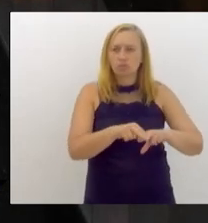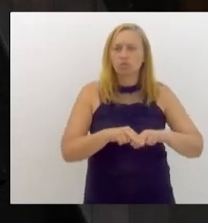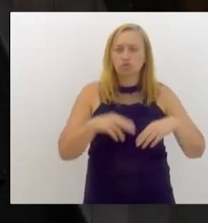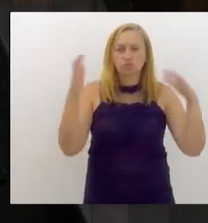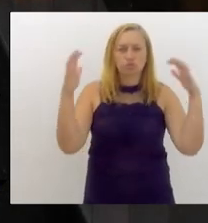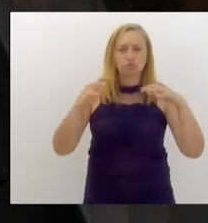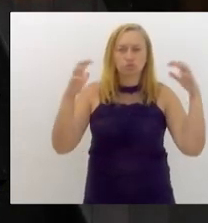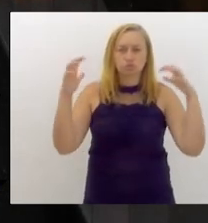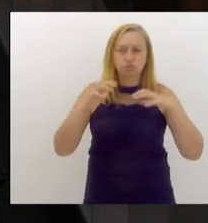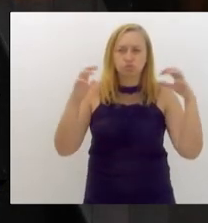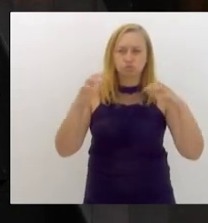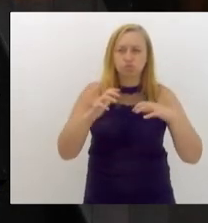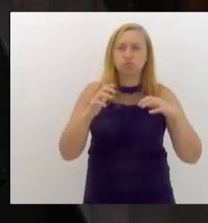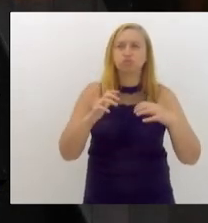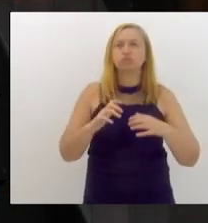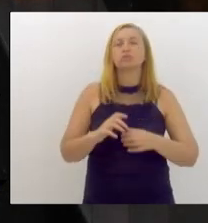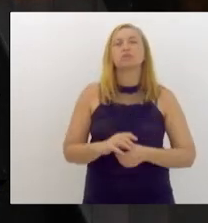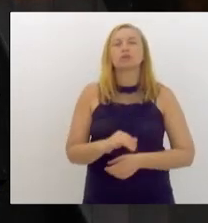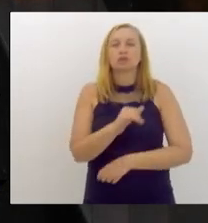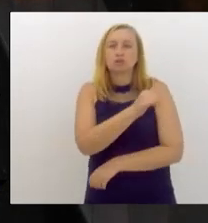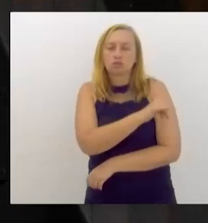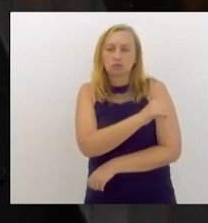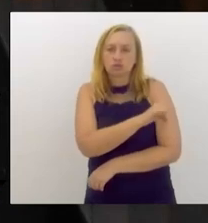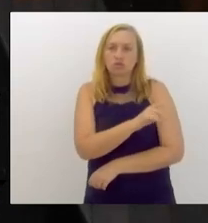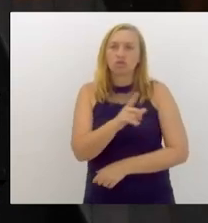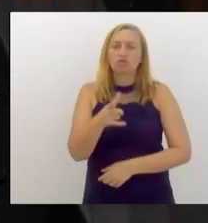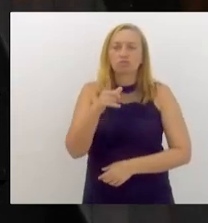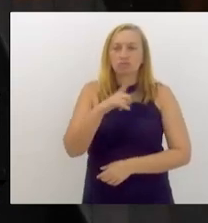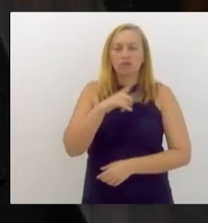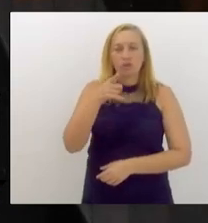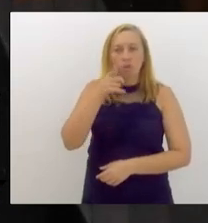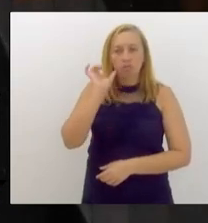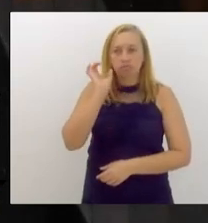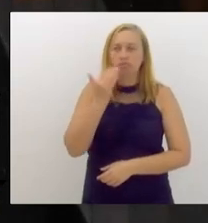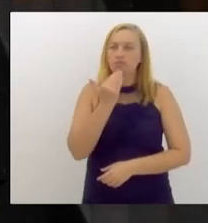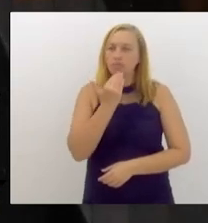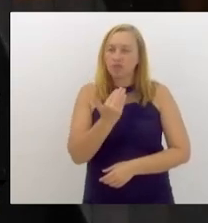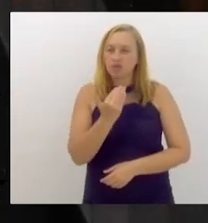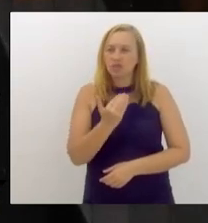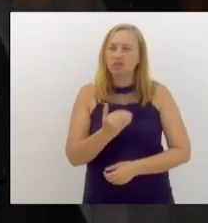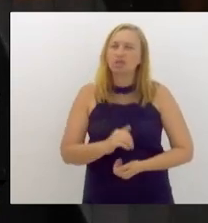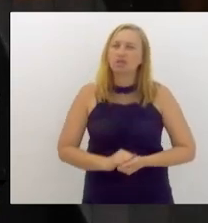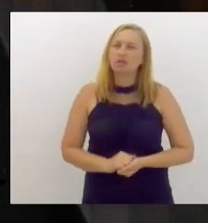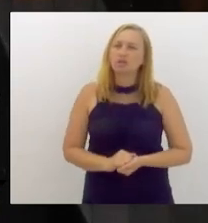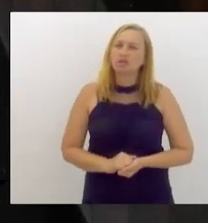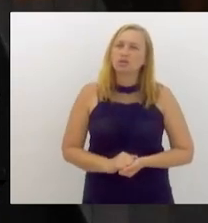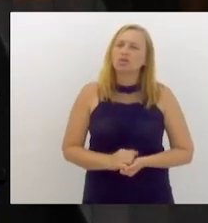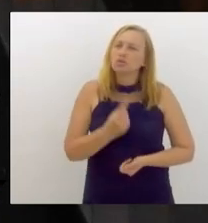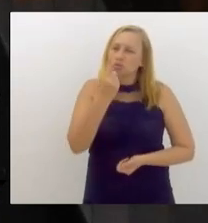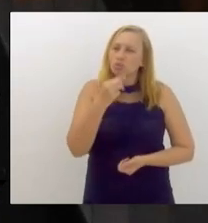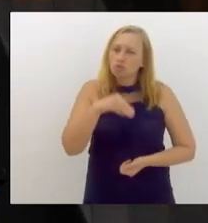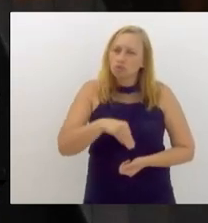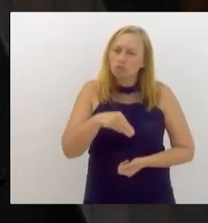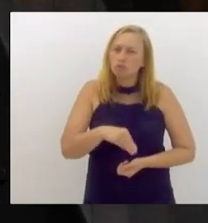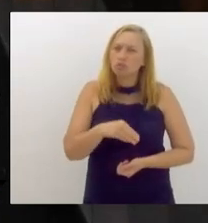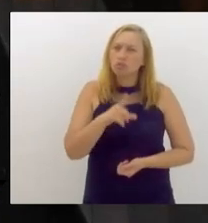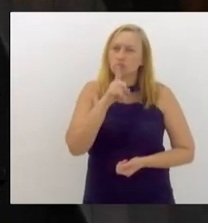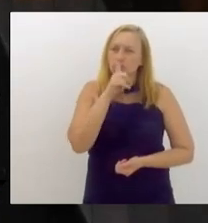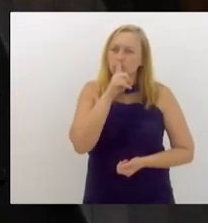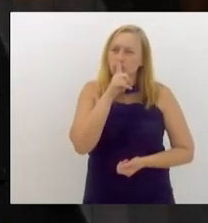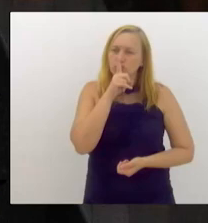e a chuva que o Rio de Janeiro foi vítima ontem. Então, eu pediria que fizéssemos um minuto de silêncio